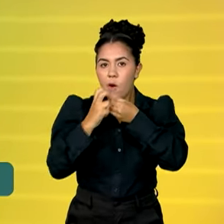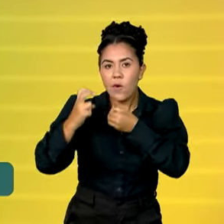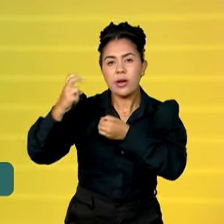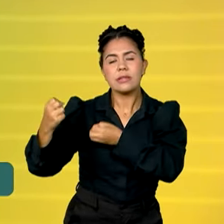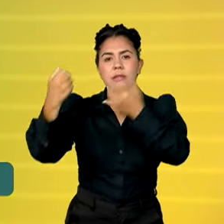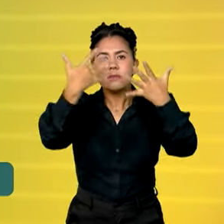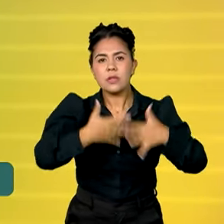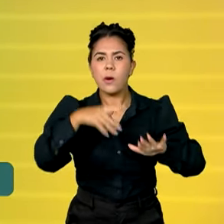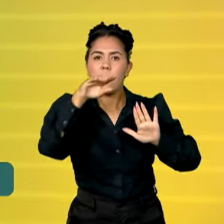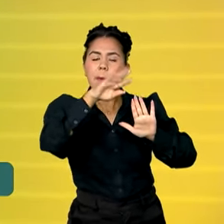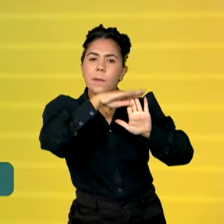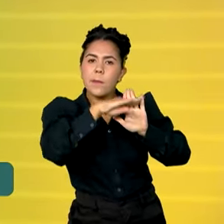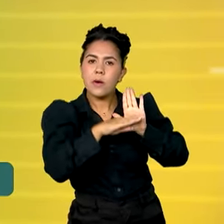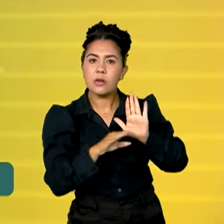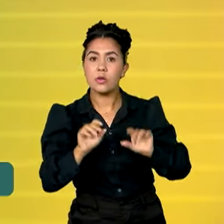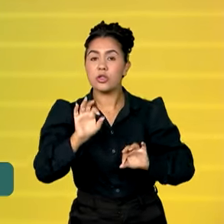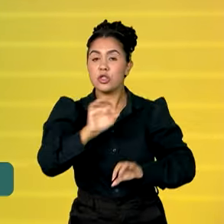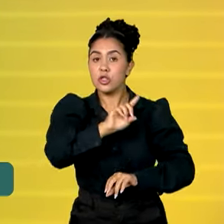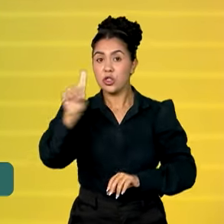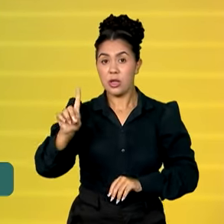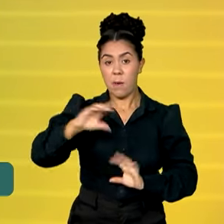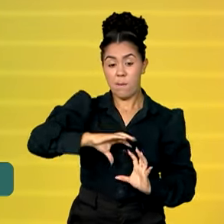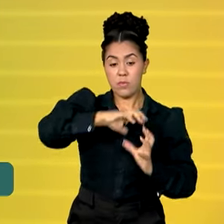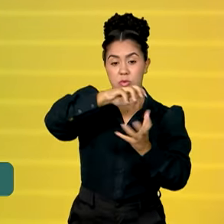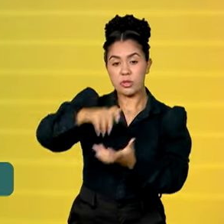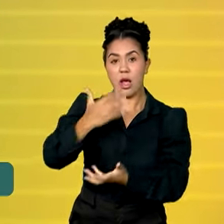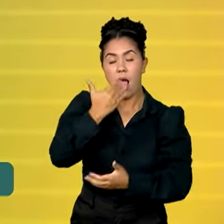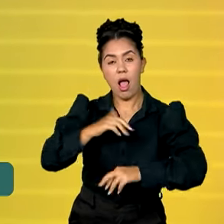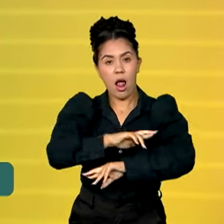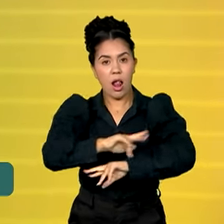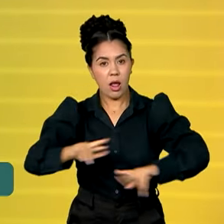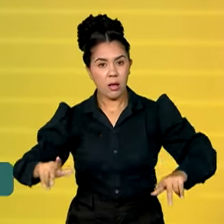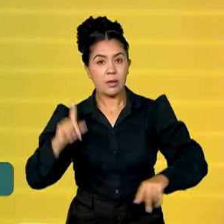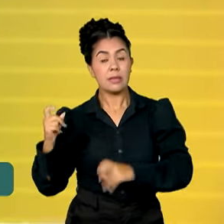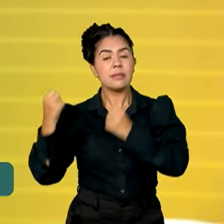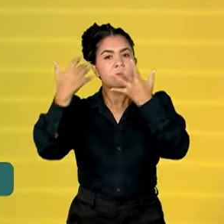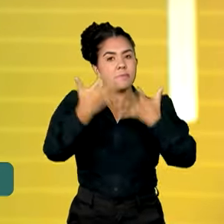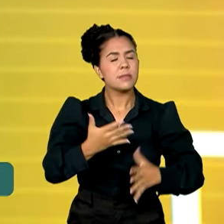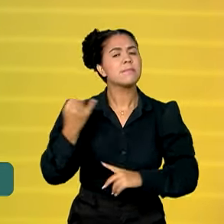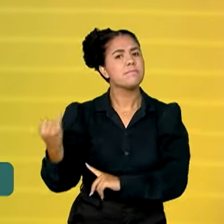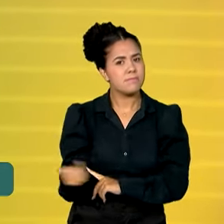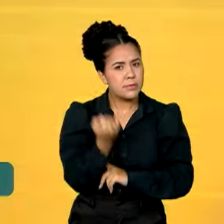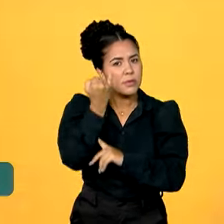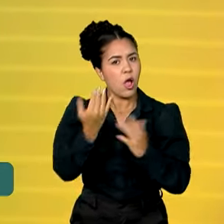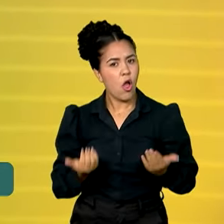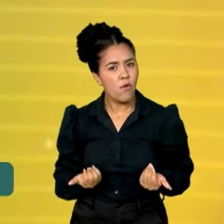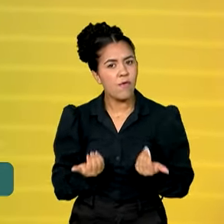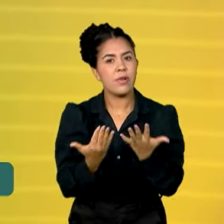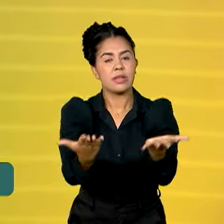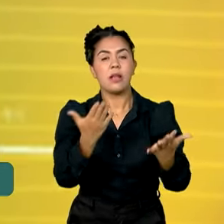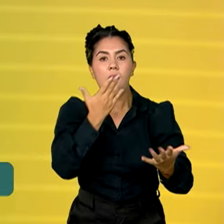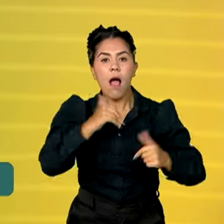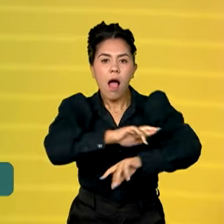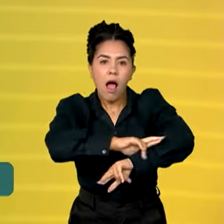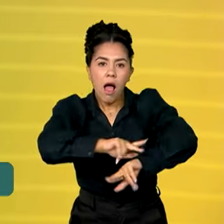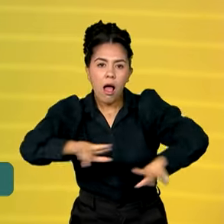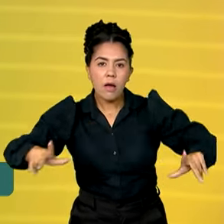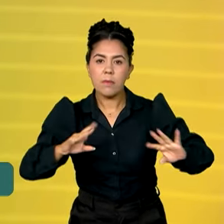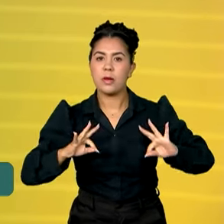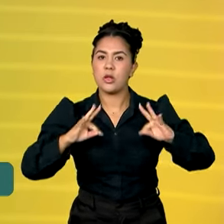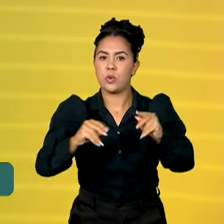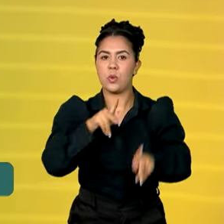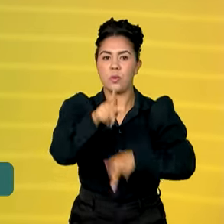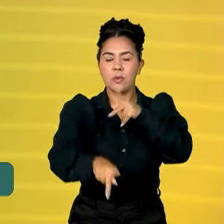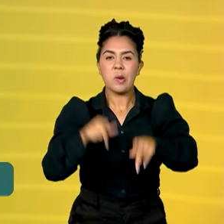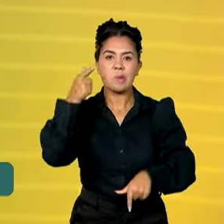anunciados no Dia Mundial da Alimentação. Segundo o ministro, é muito importante aumentar a oferta de alimentos para que toda a população